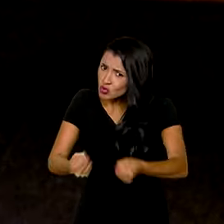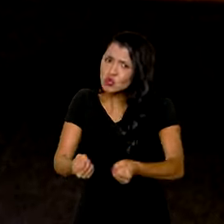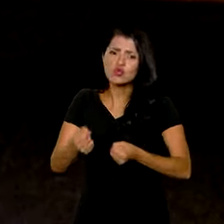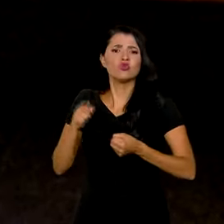ali para ajudar ela.